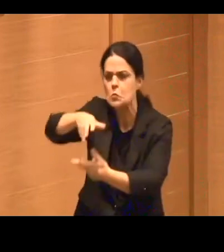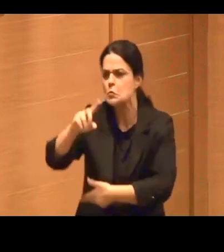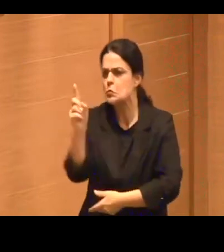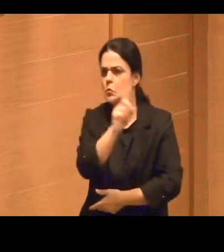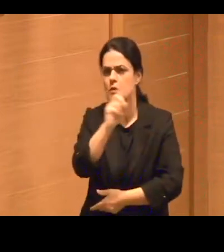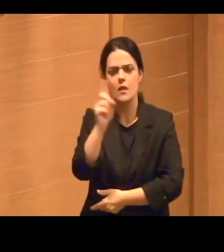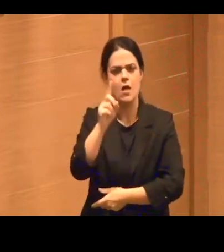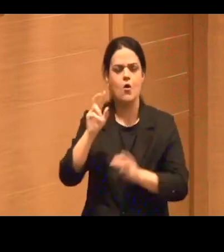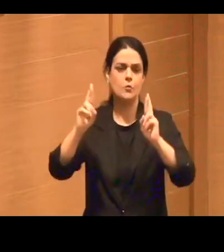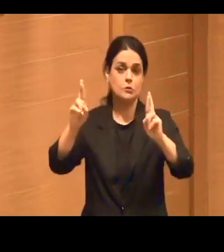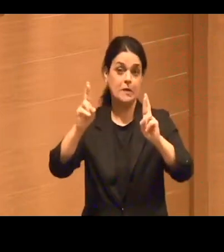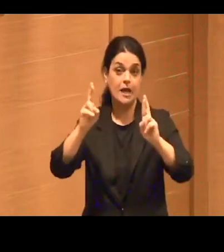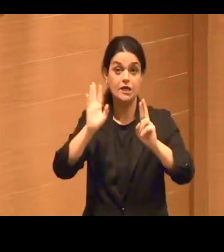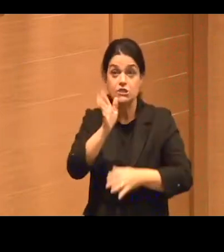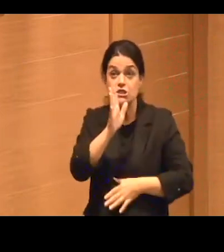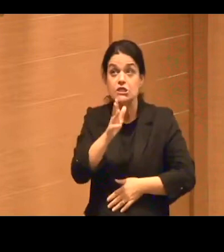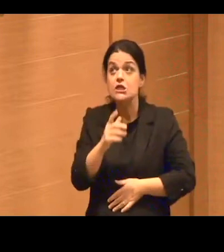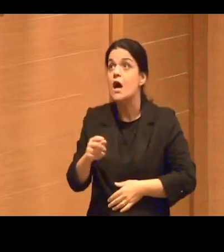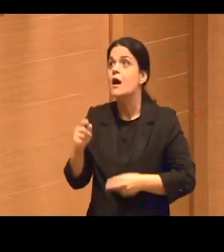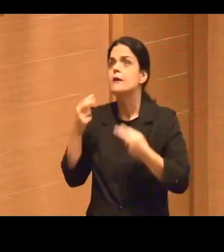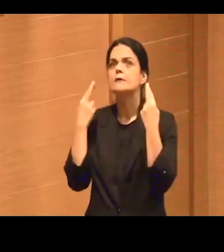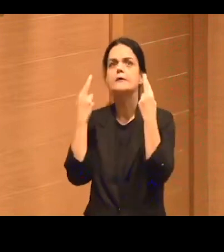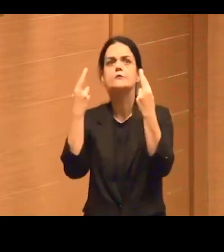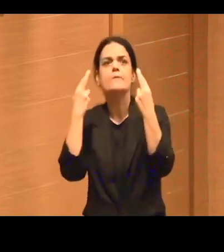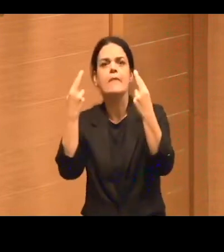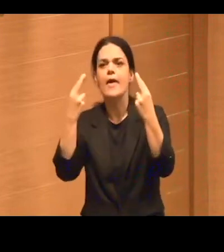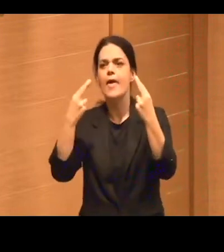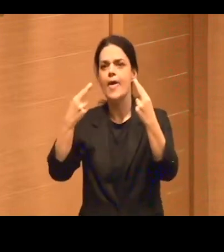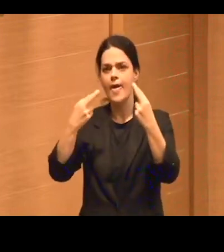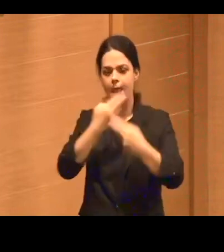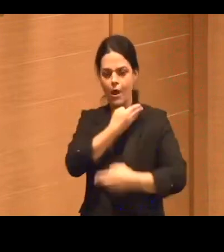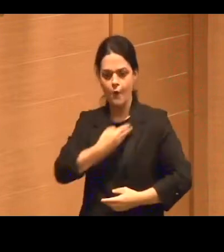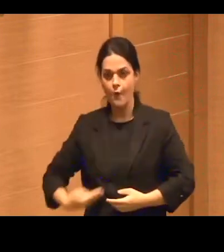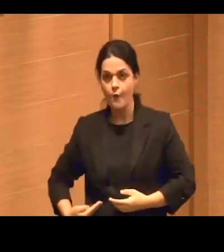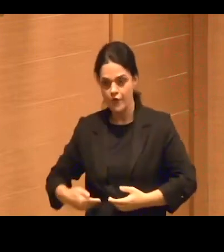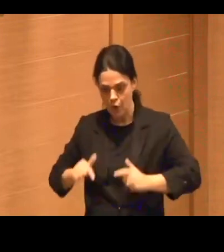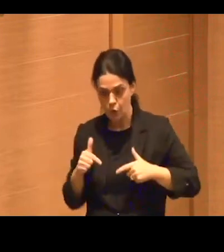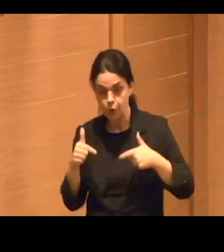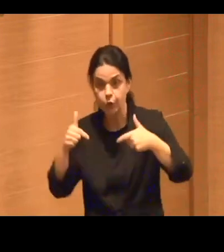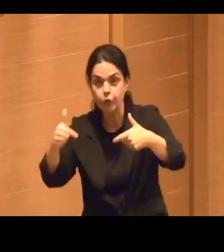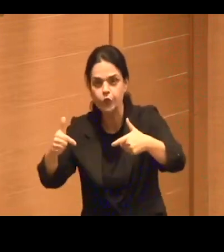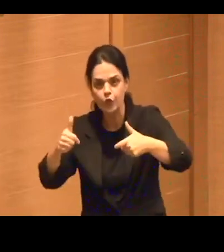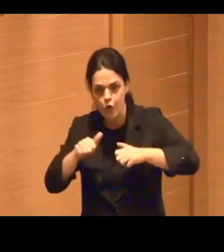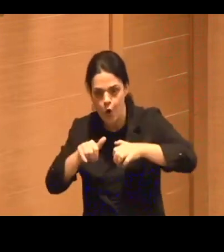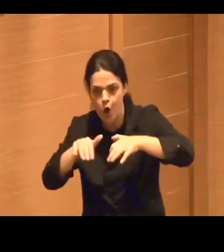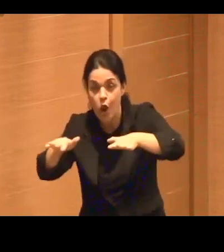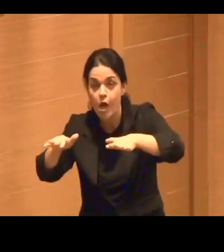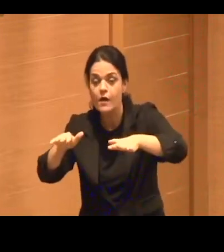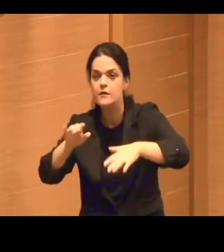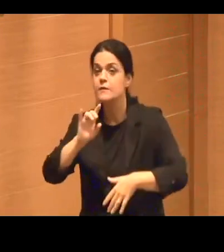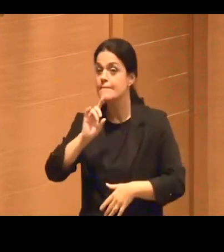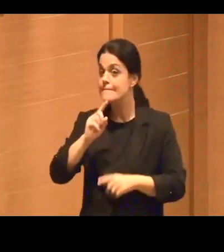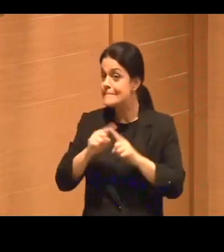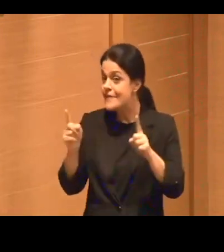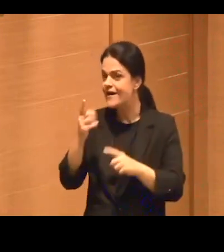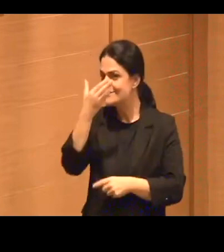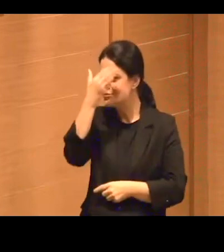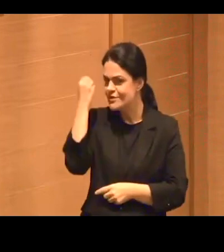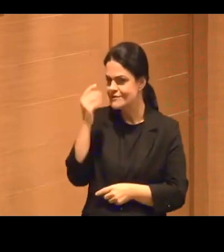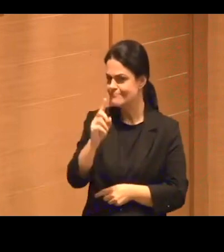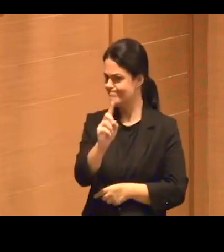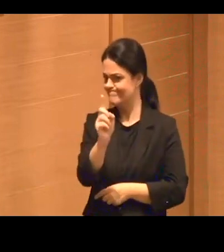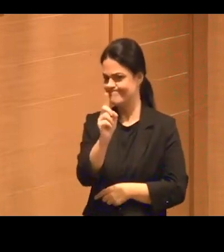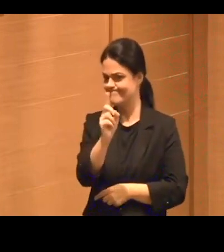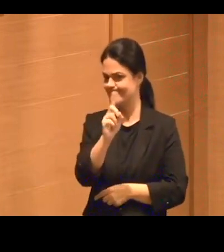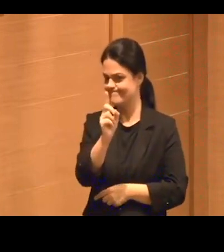de que esse governo ia avançar, mas esquecemos, não esquecemos nada, o Congresso, ou seja, hoje está dito,